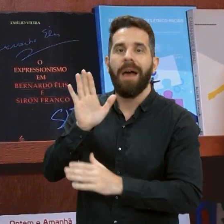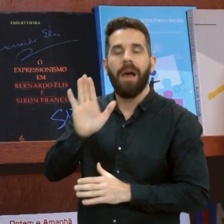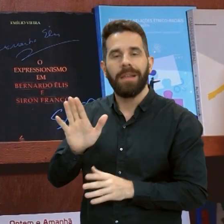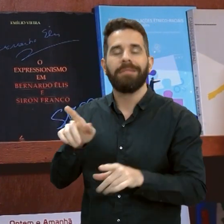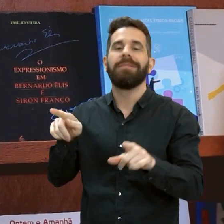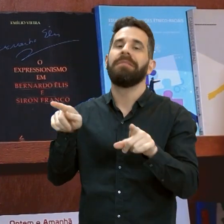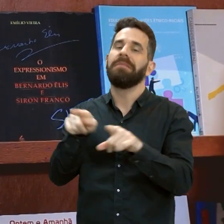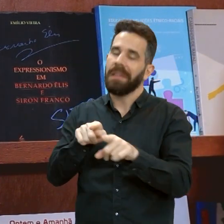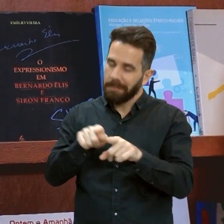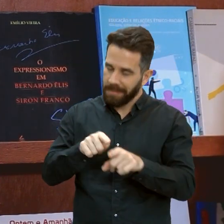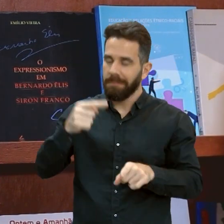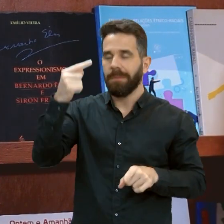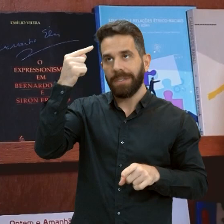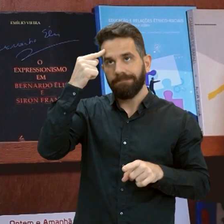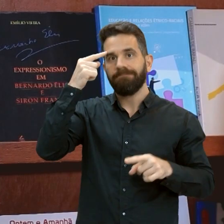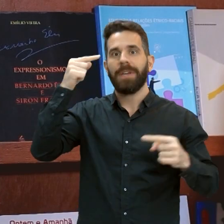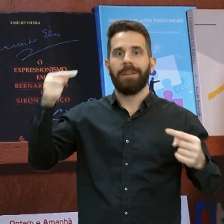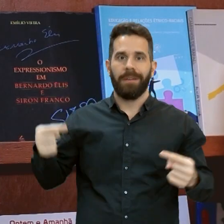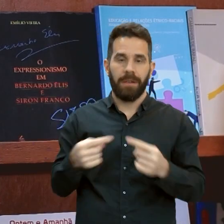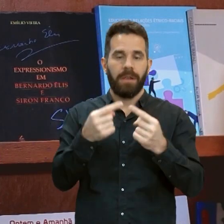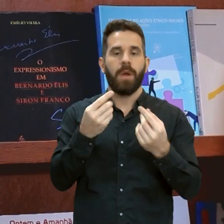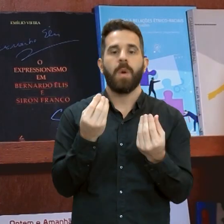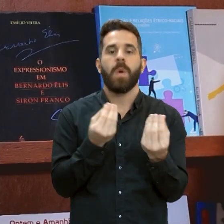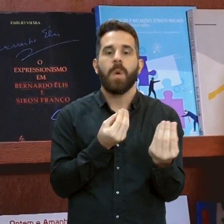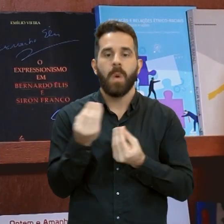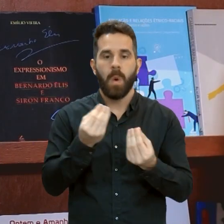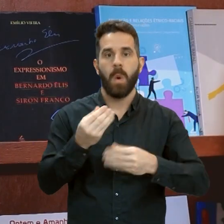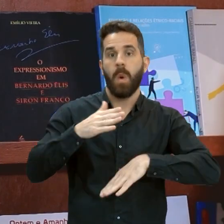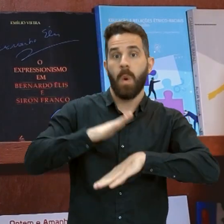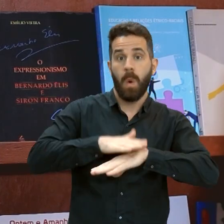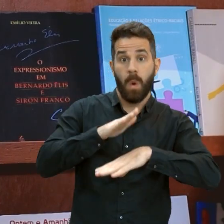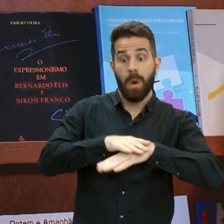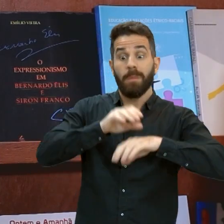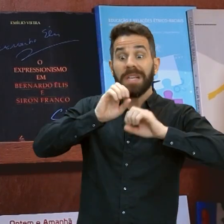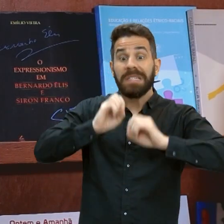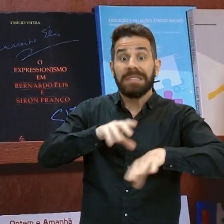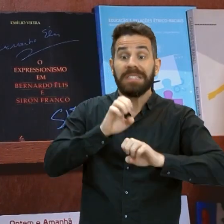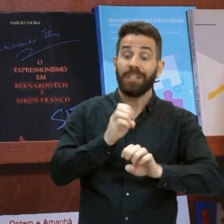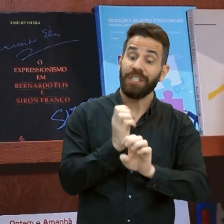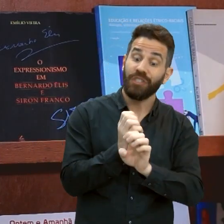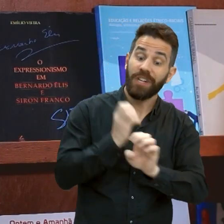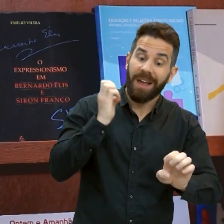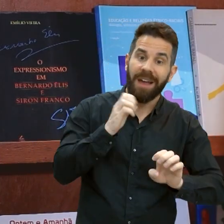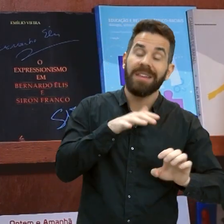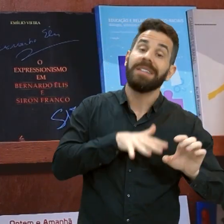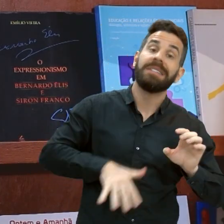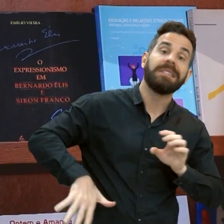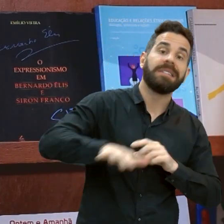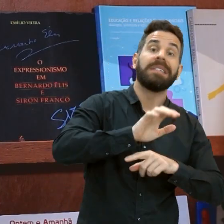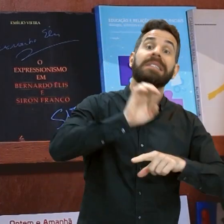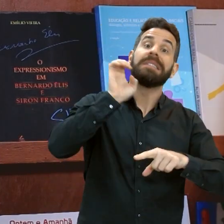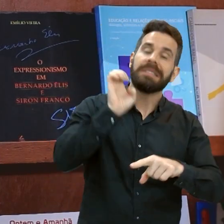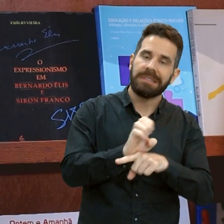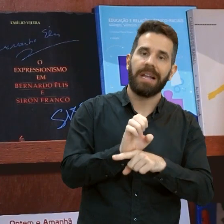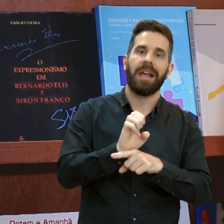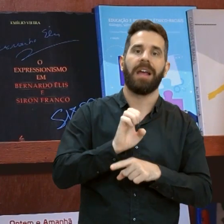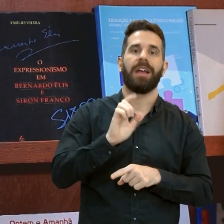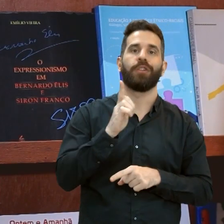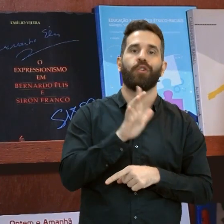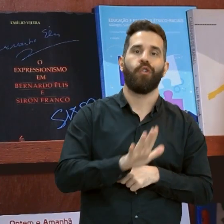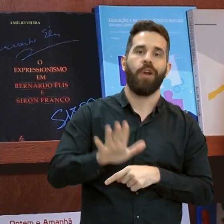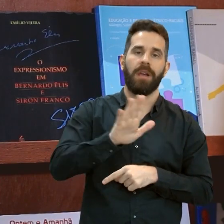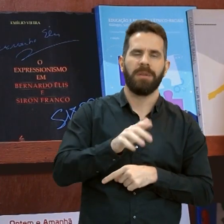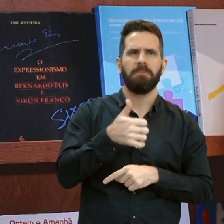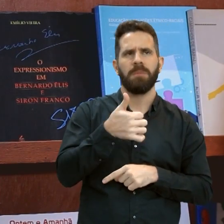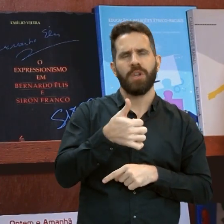do ensino de engenharia no estado de Goiás. Isso se remonta aos anos de 1940,